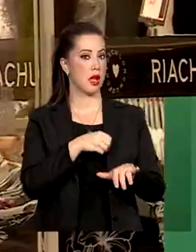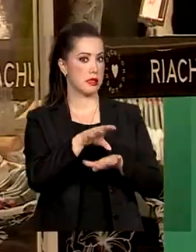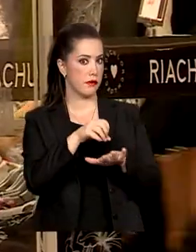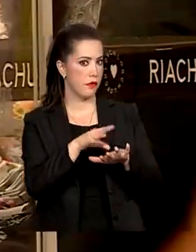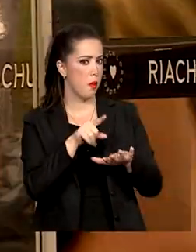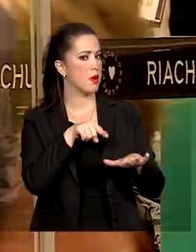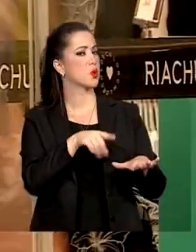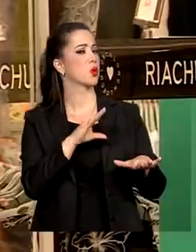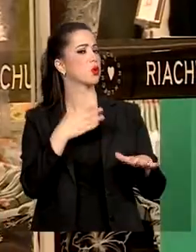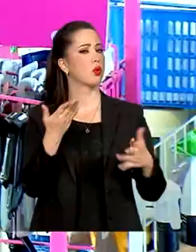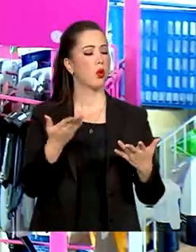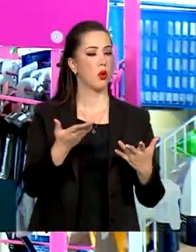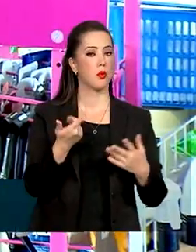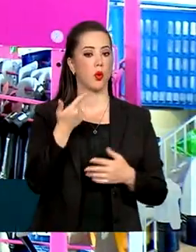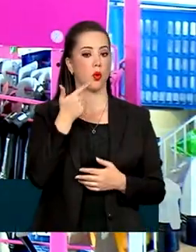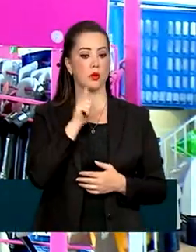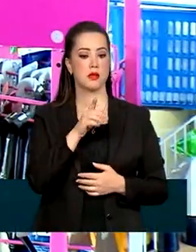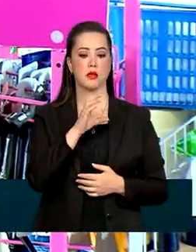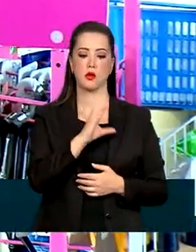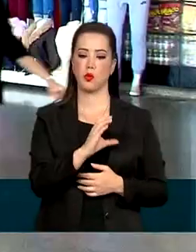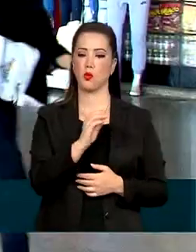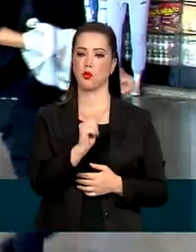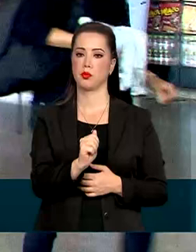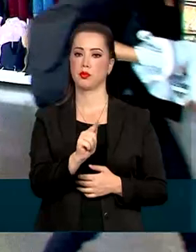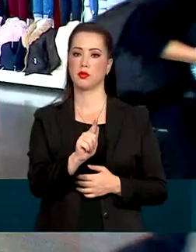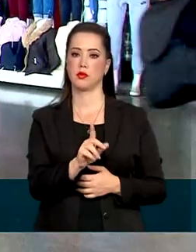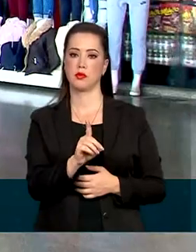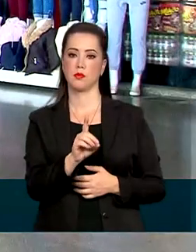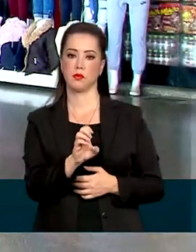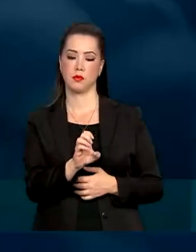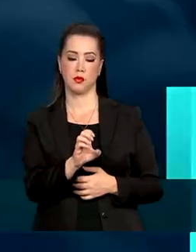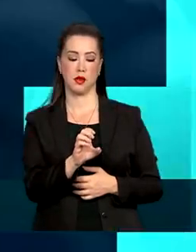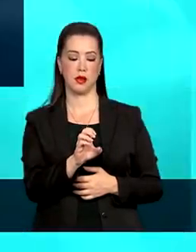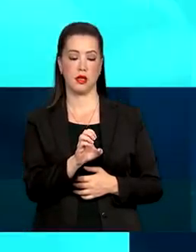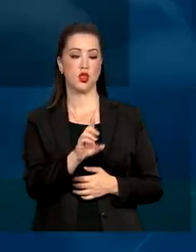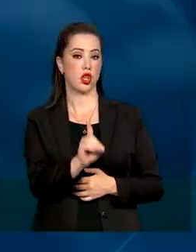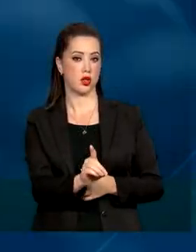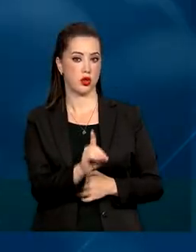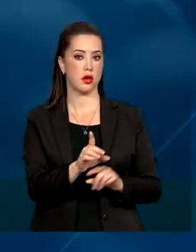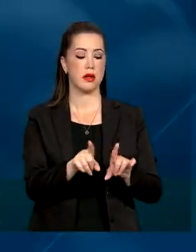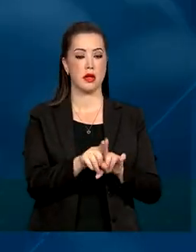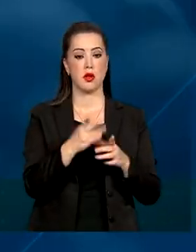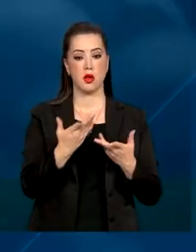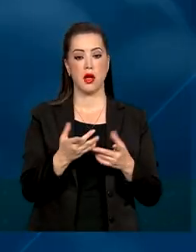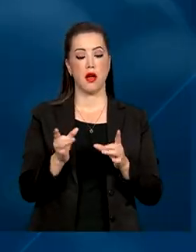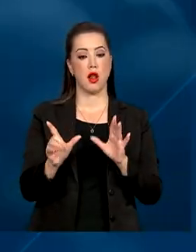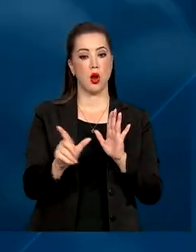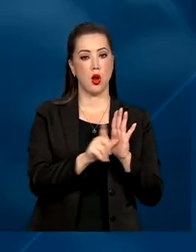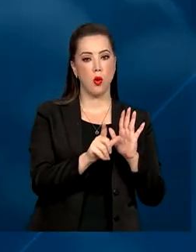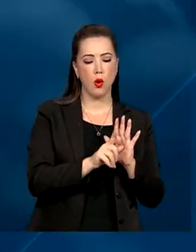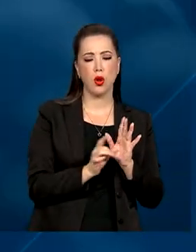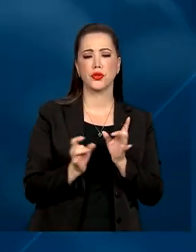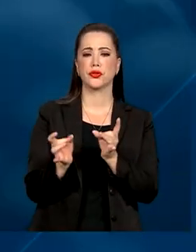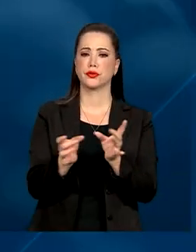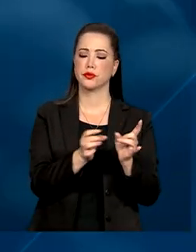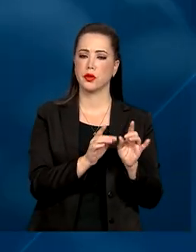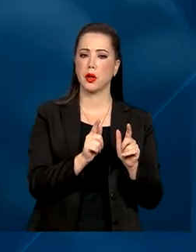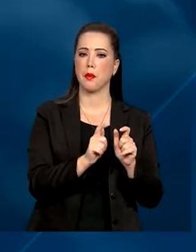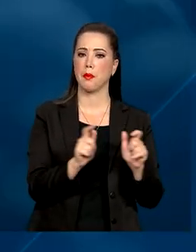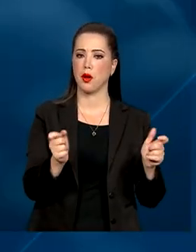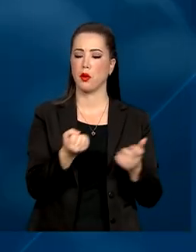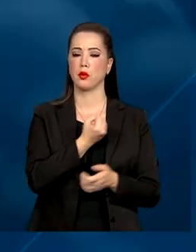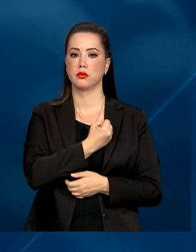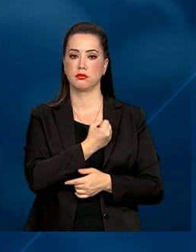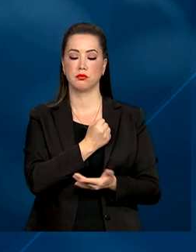CAGED, o Cadastro Geral de Empregados e Desempregados. O comércio foi o responsável pelo maior número de